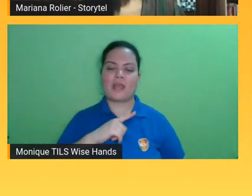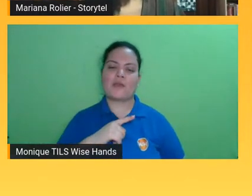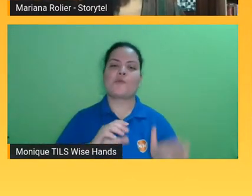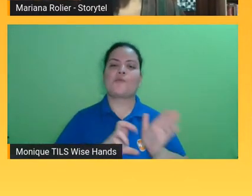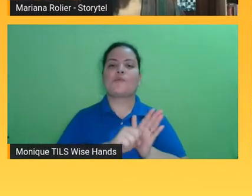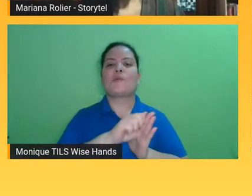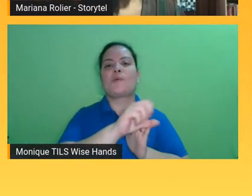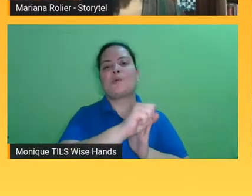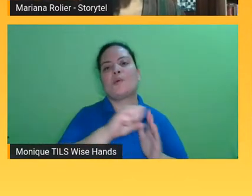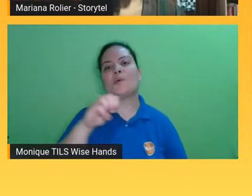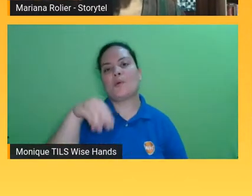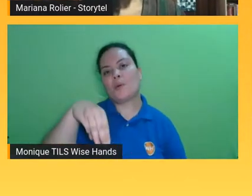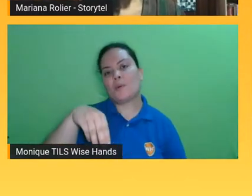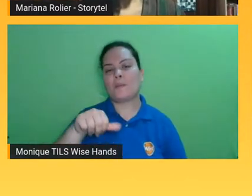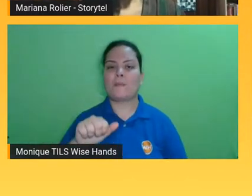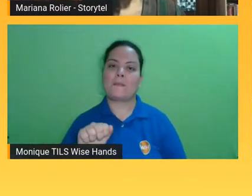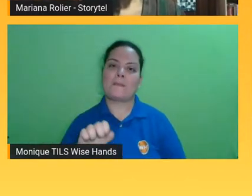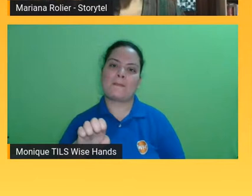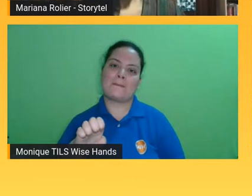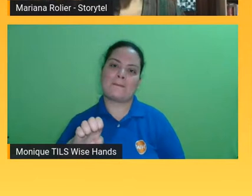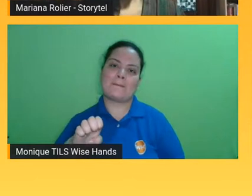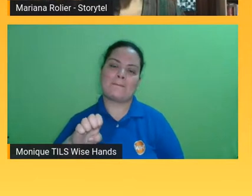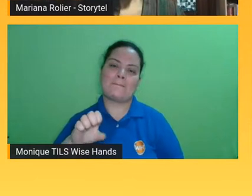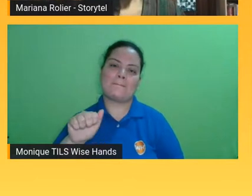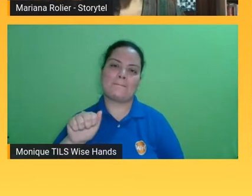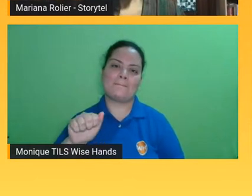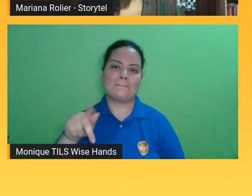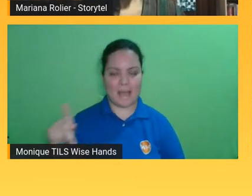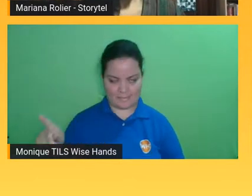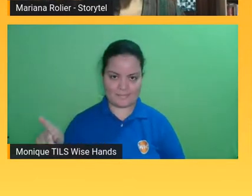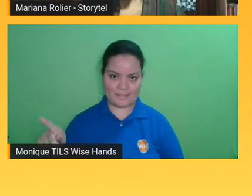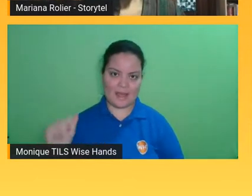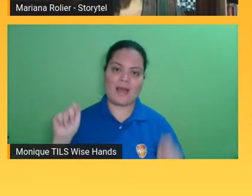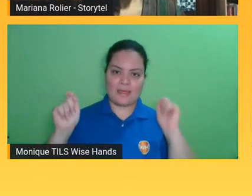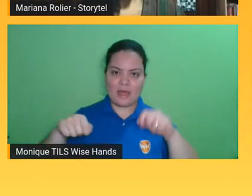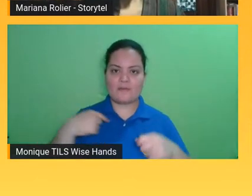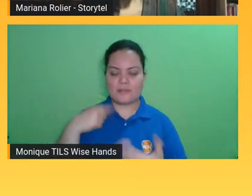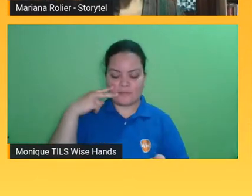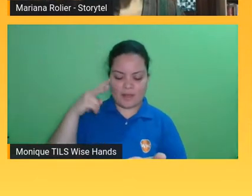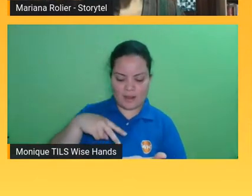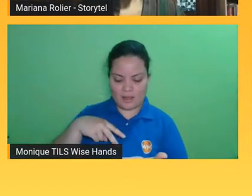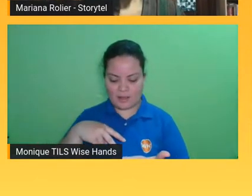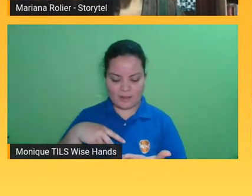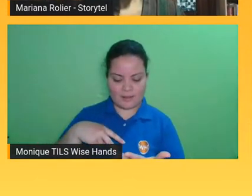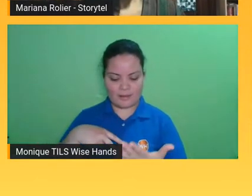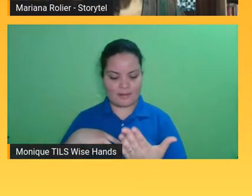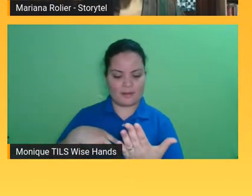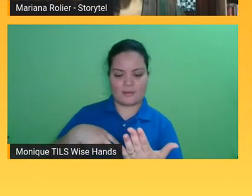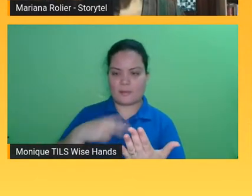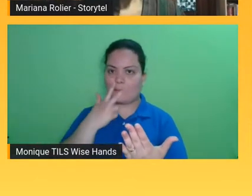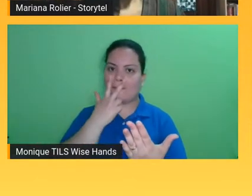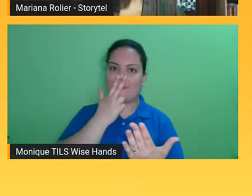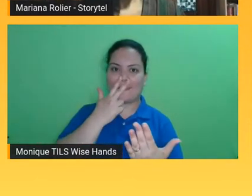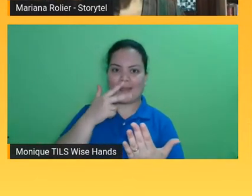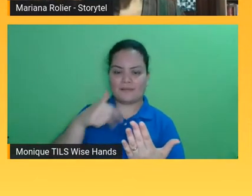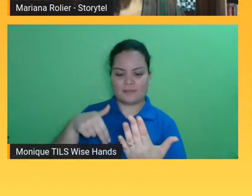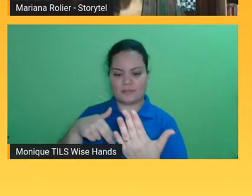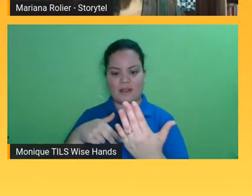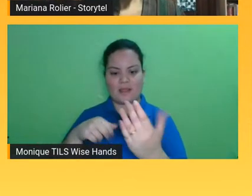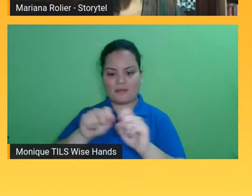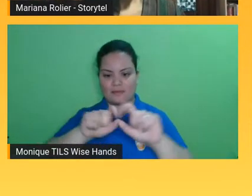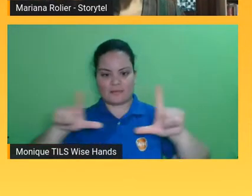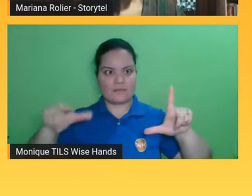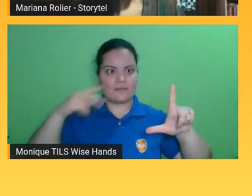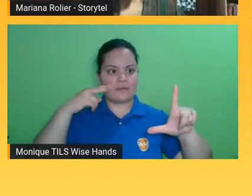por uma rua e aí tem algumas portas que você pode entrar e aí dentro da porta tem um pouco do texto então tem essa essa